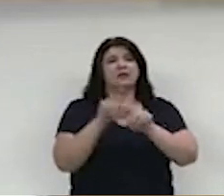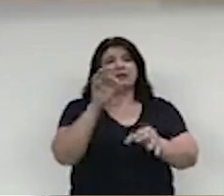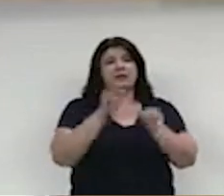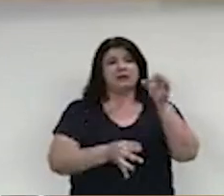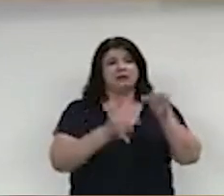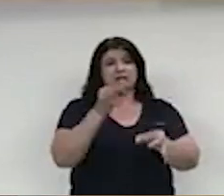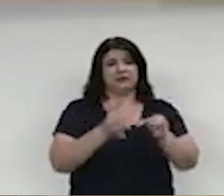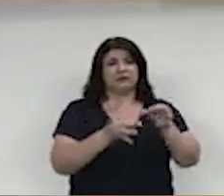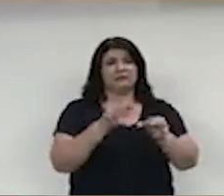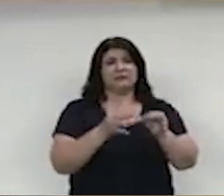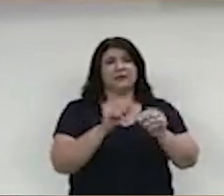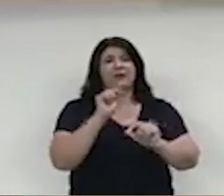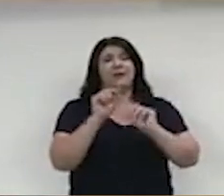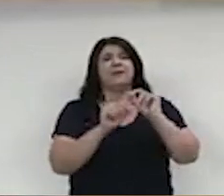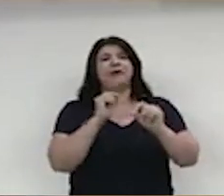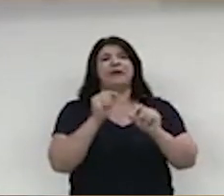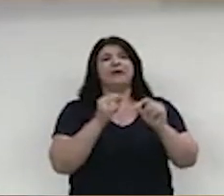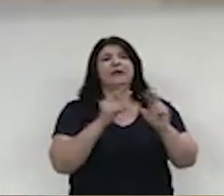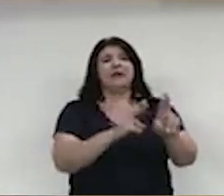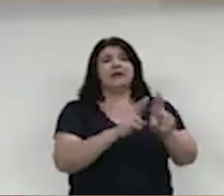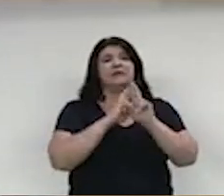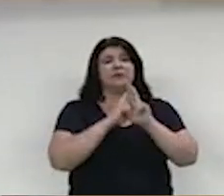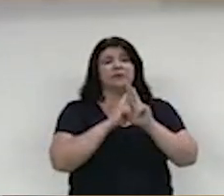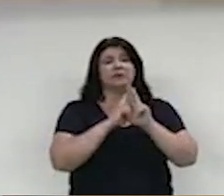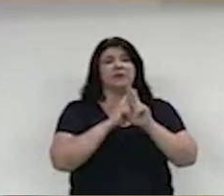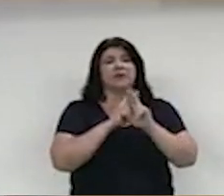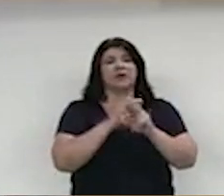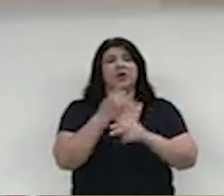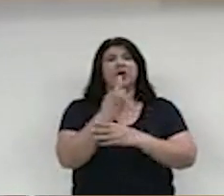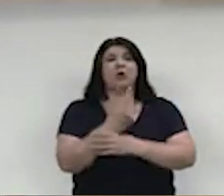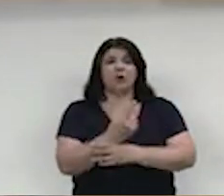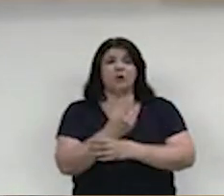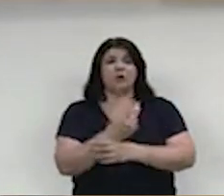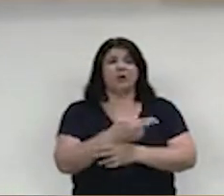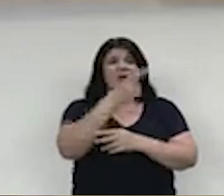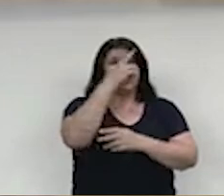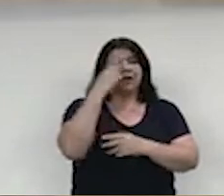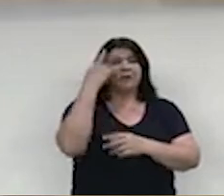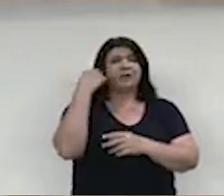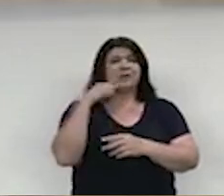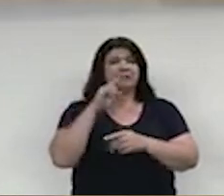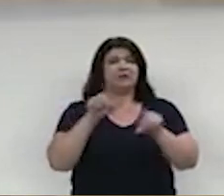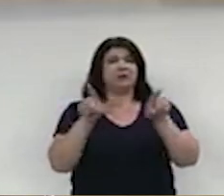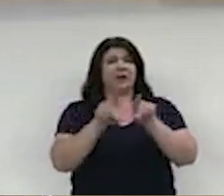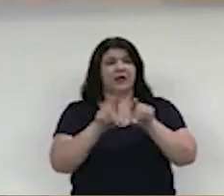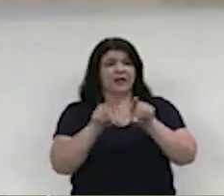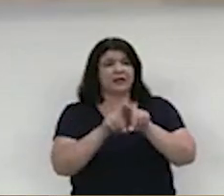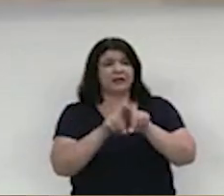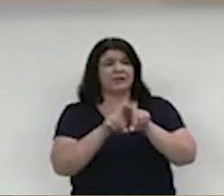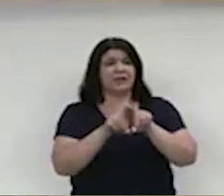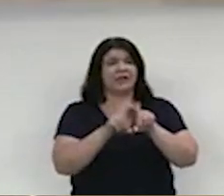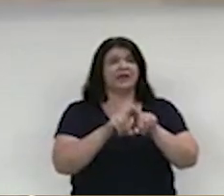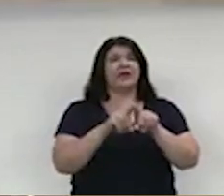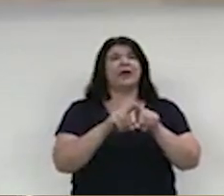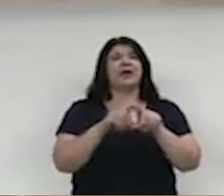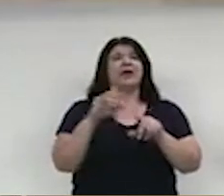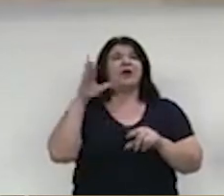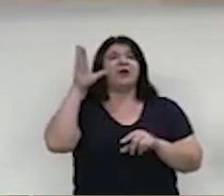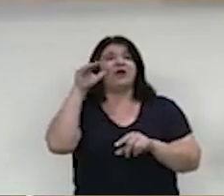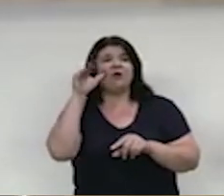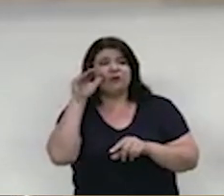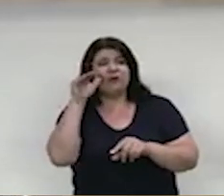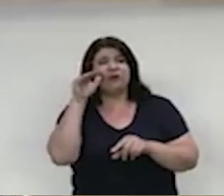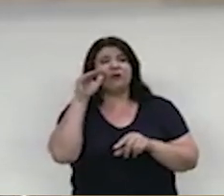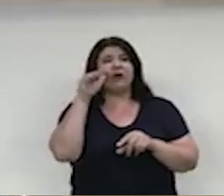que segue. 1. Suposto crime de falsidade praticado pela atual prefeita e funcionários públicos por atestar algo falso